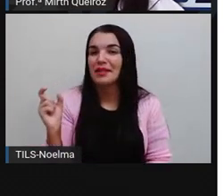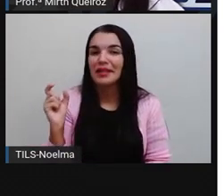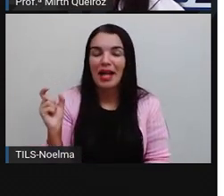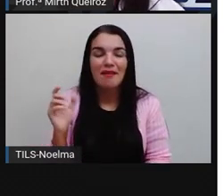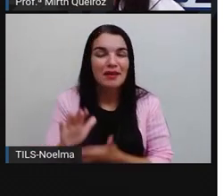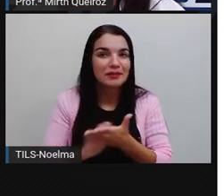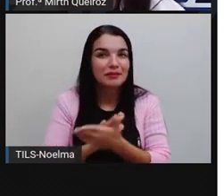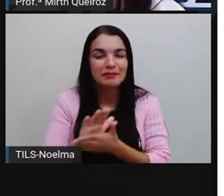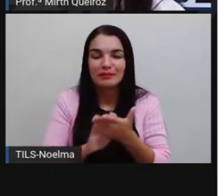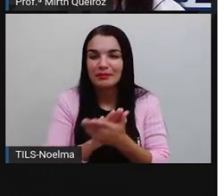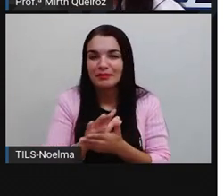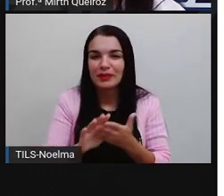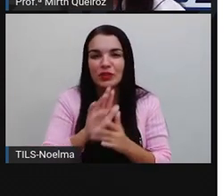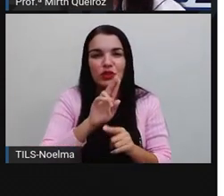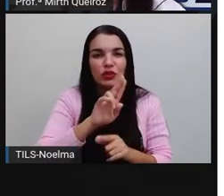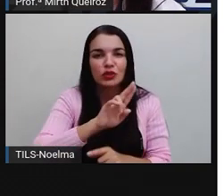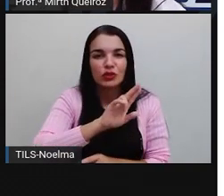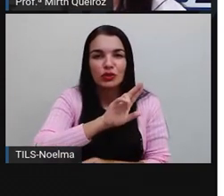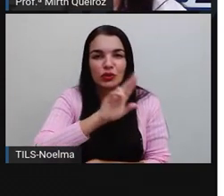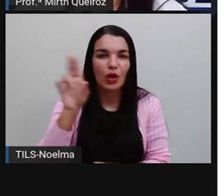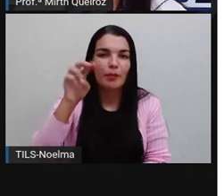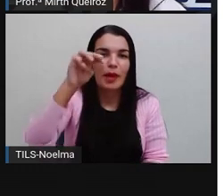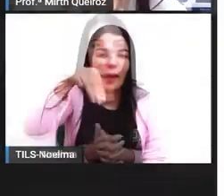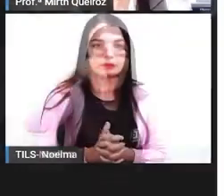Seria a palavra menos.